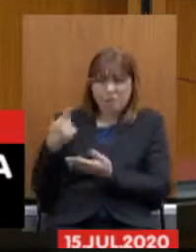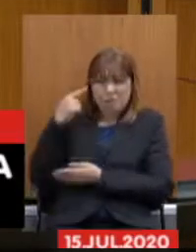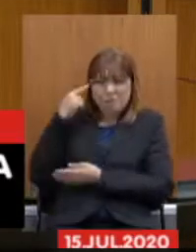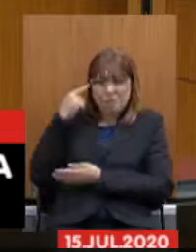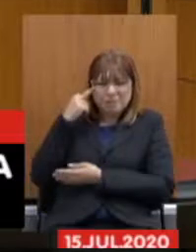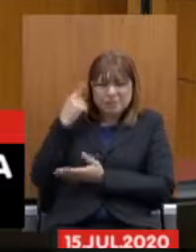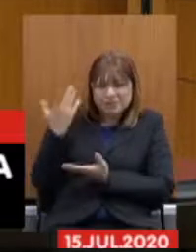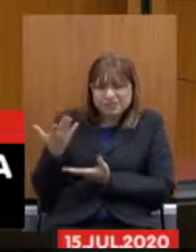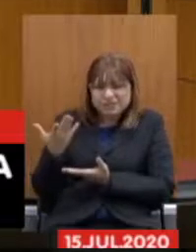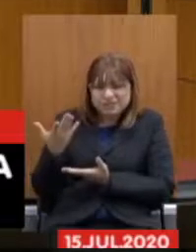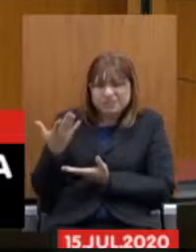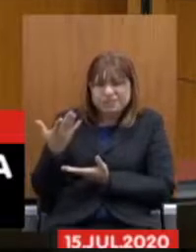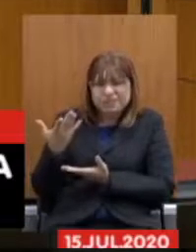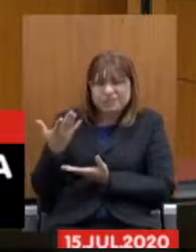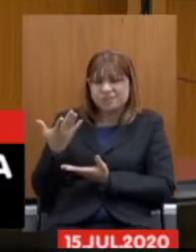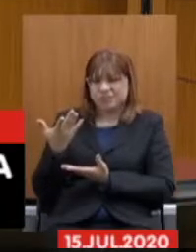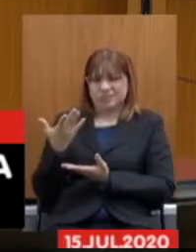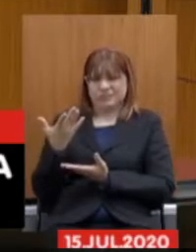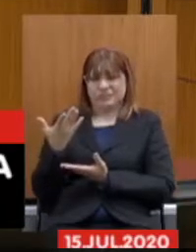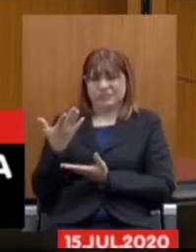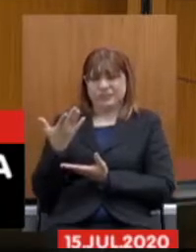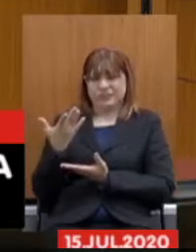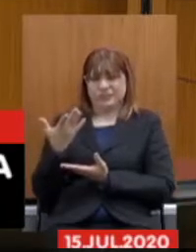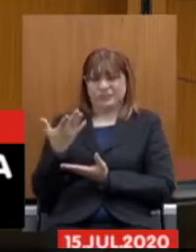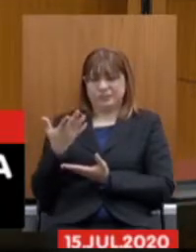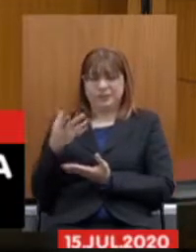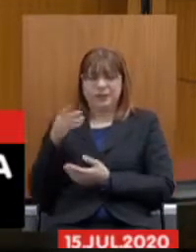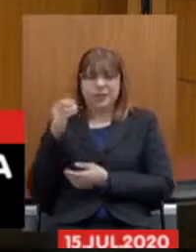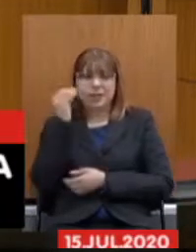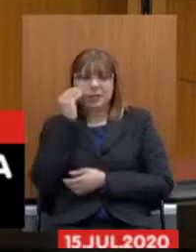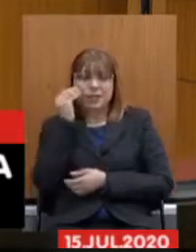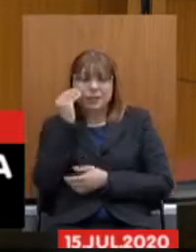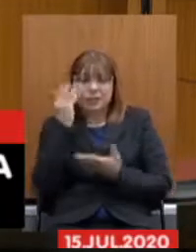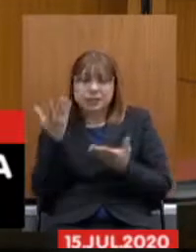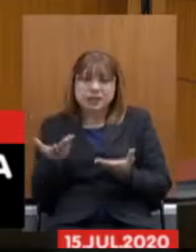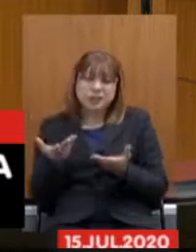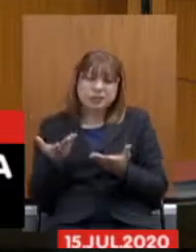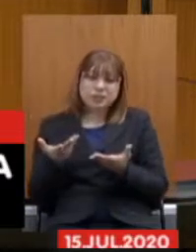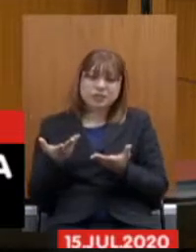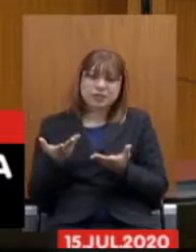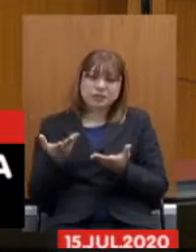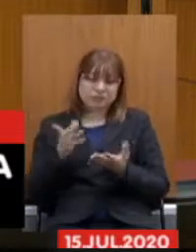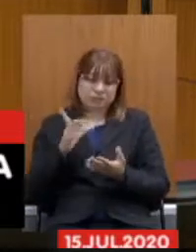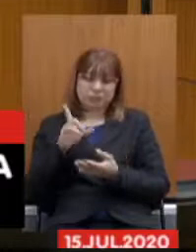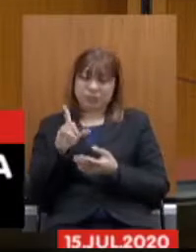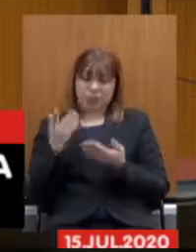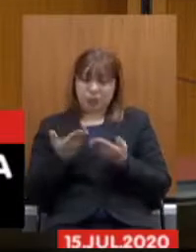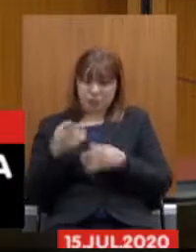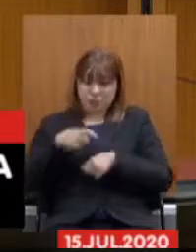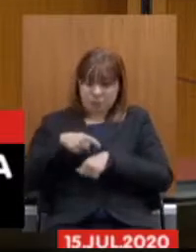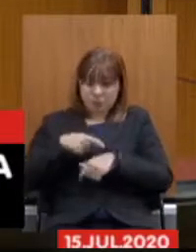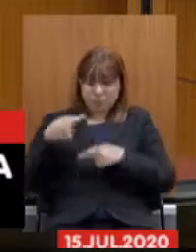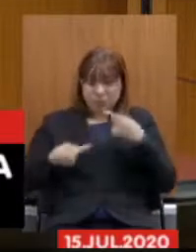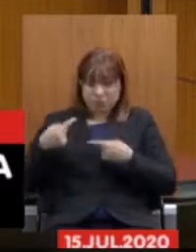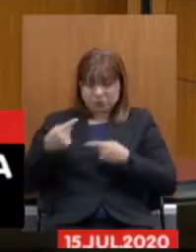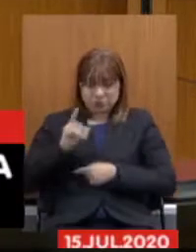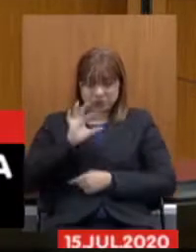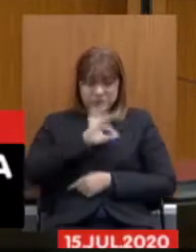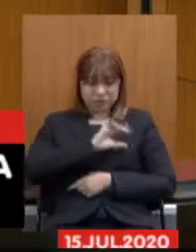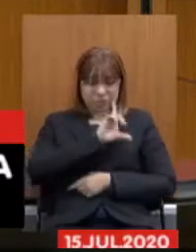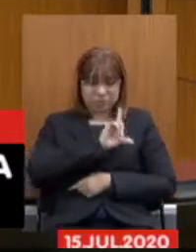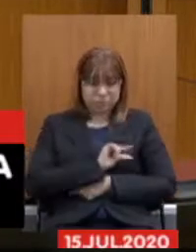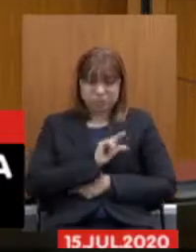formas de minimizar o impacto dessa pandemia para os servidores, por que reduzir os salários dos servidores desse momento?